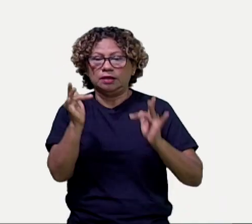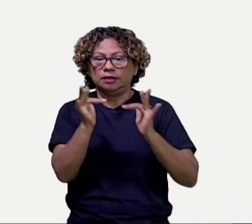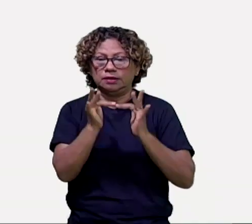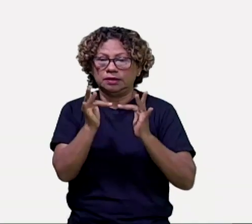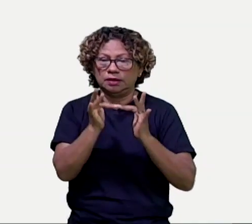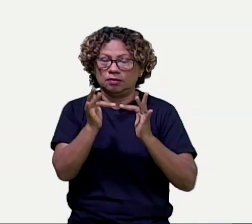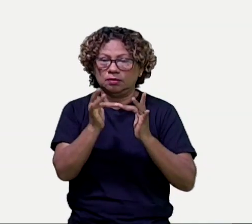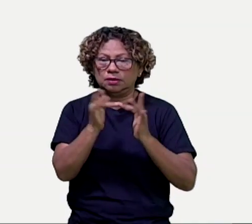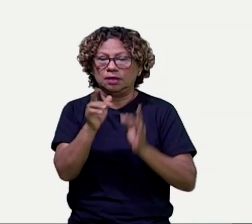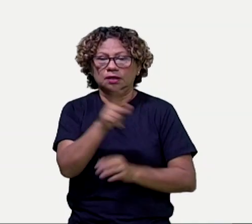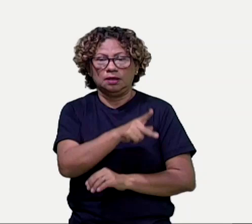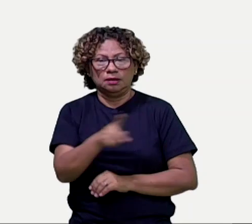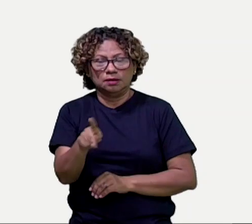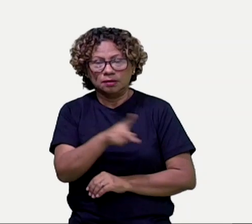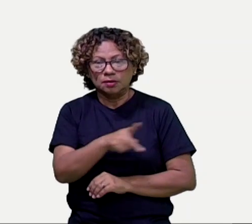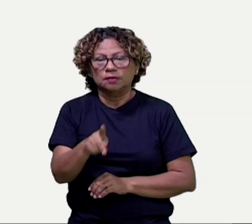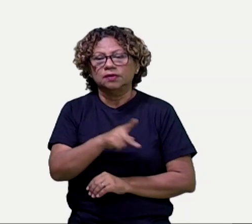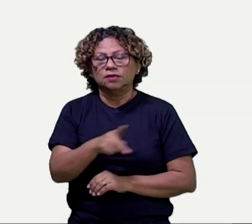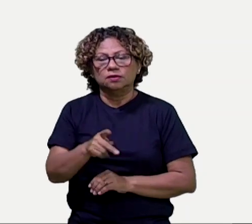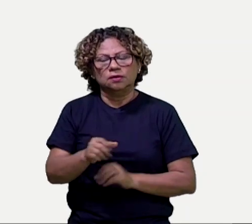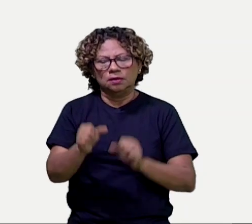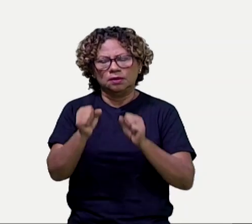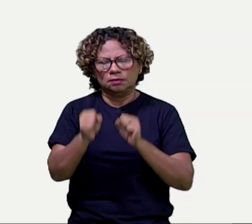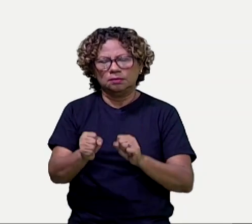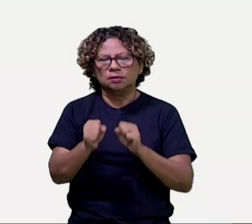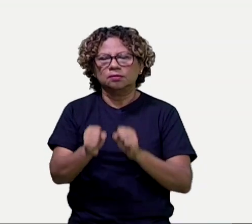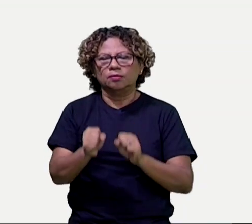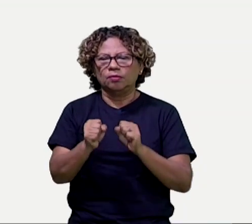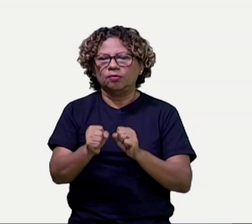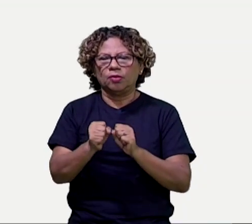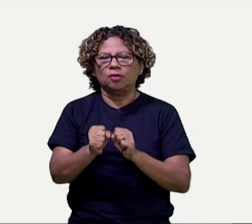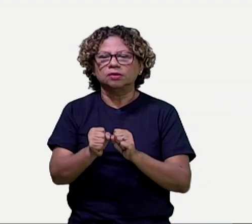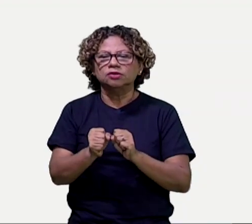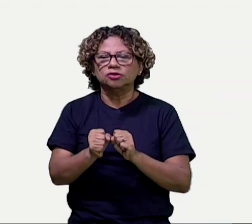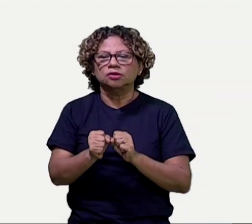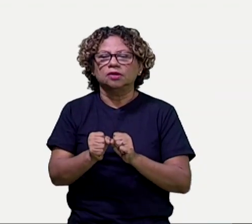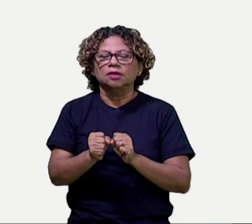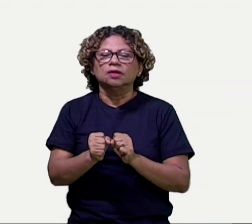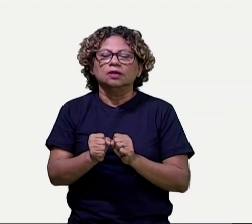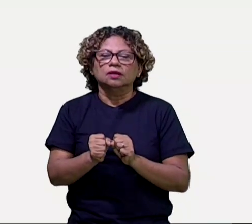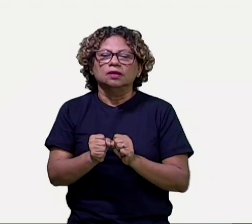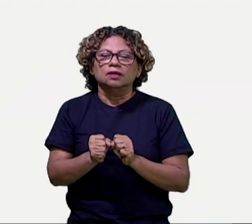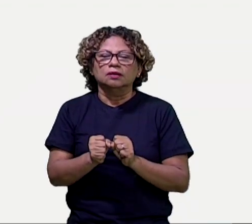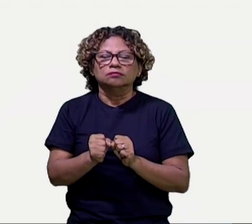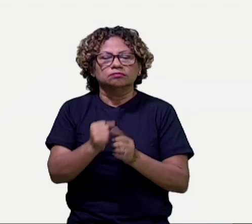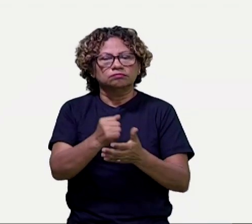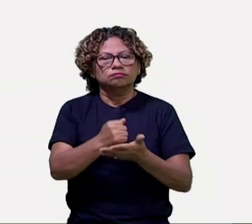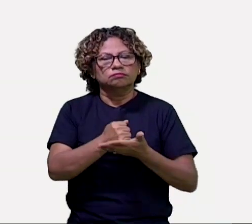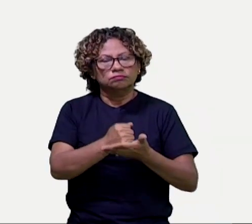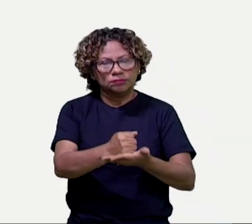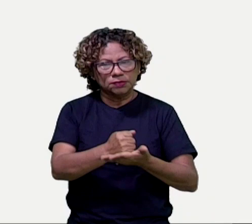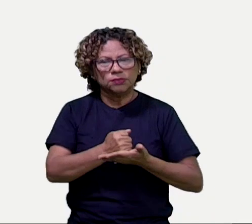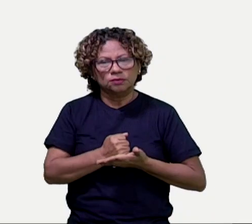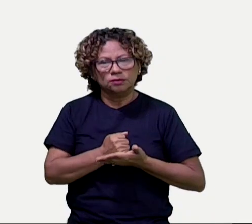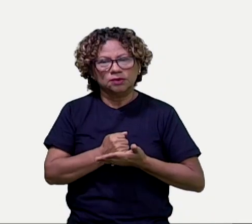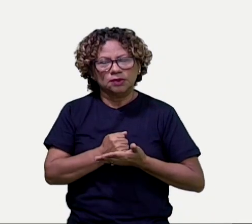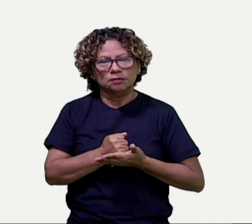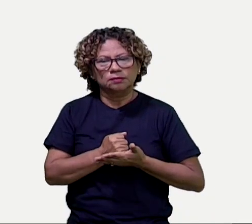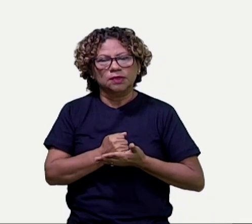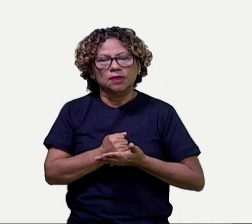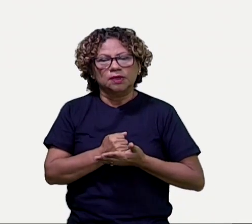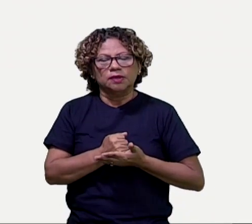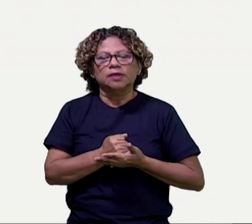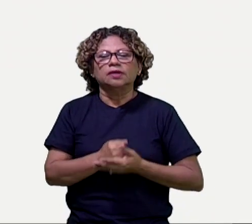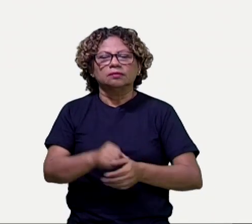mostre aí, não é? Que a gente pode estar contribuindo com você nesse momento para que a gente tenha mais sucesso ainda,